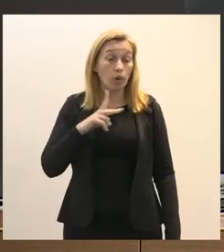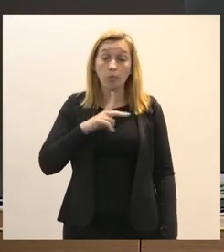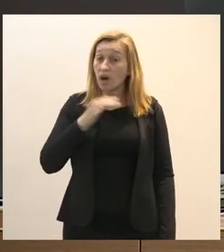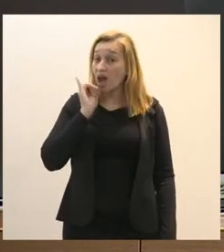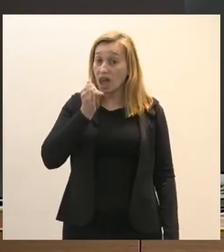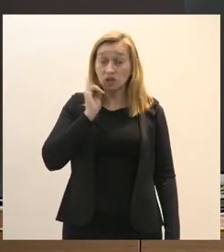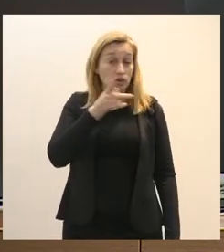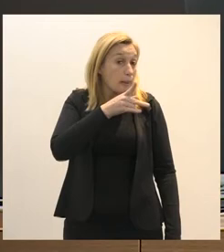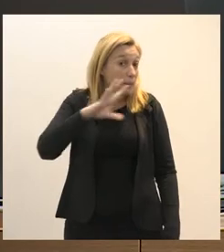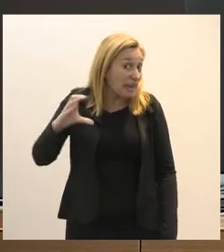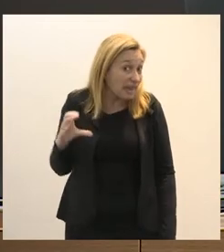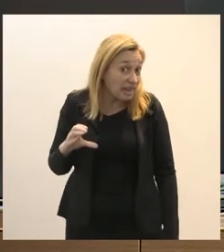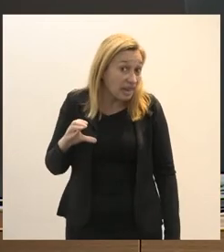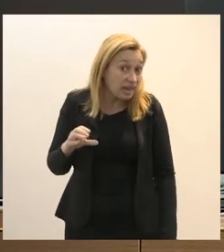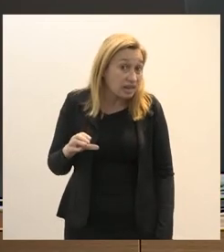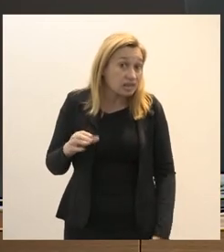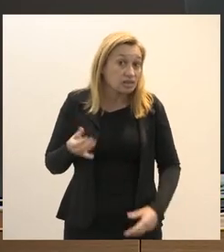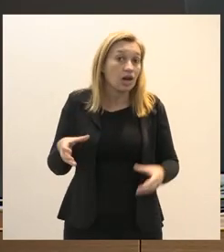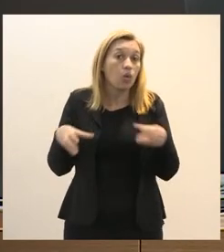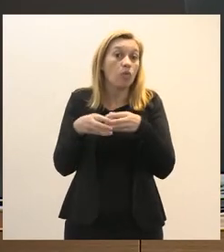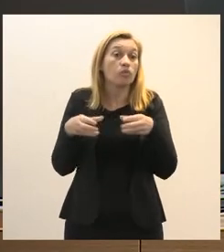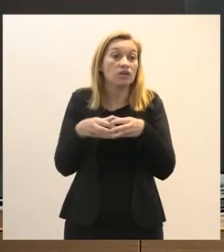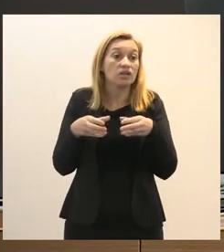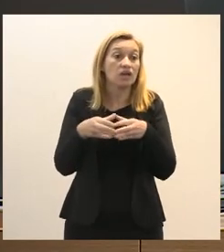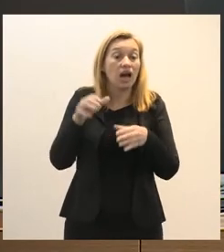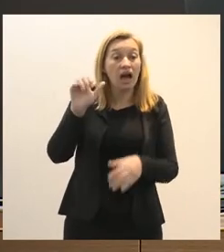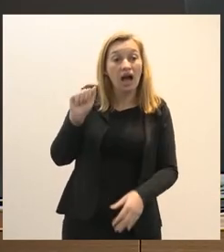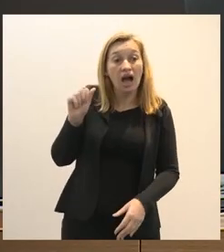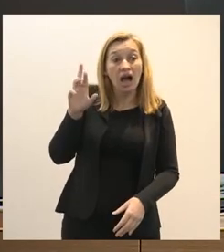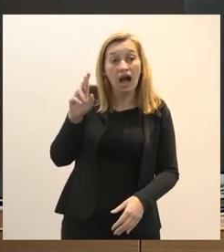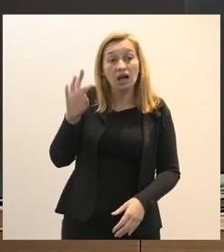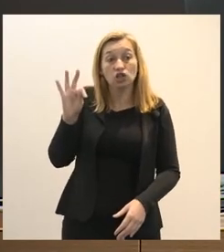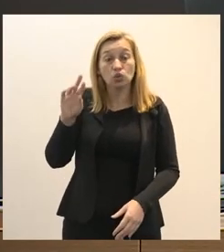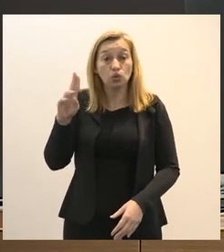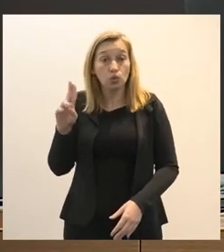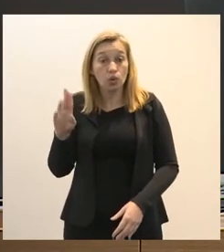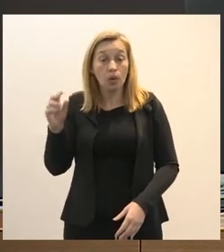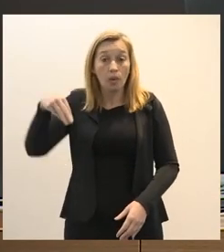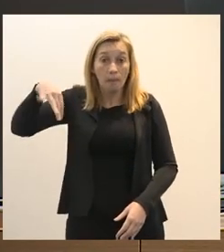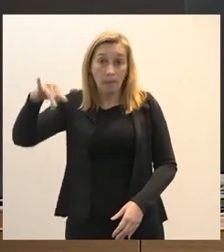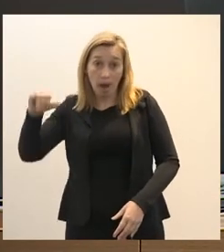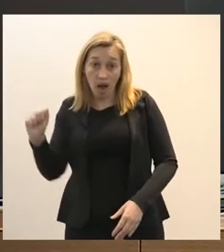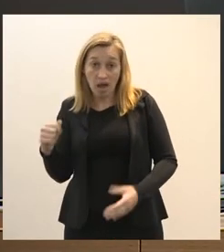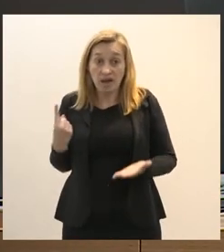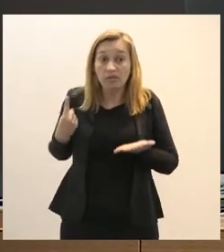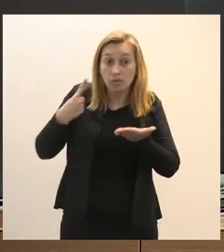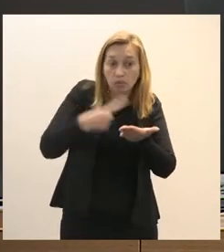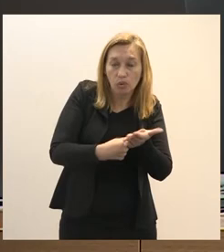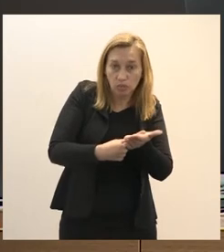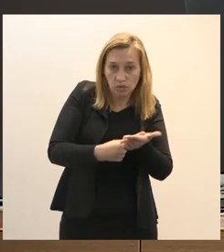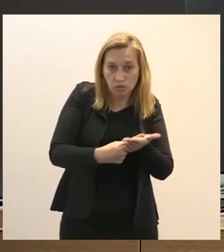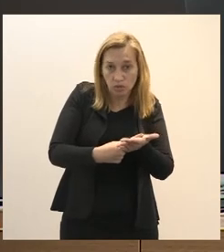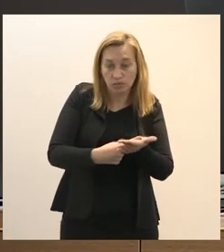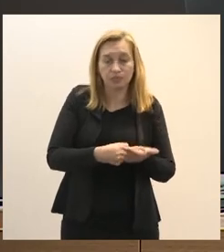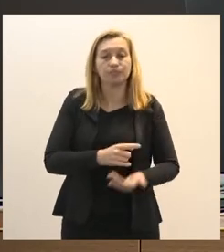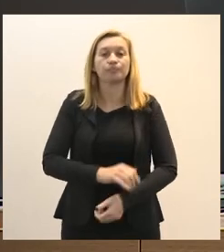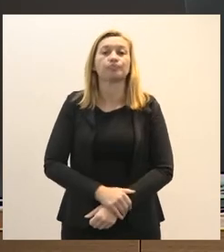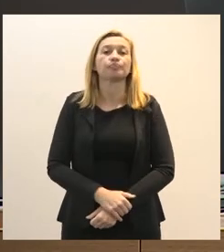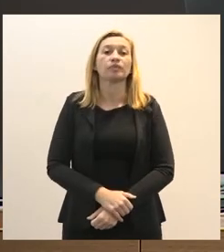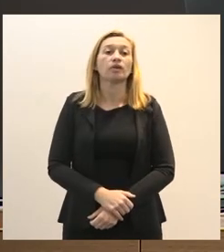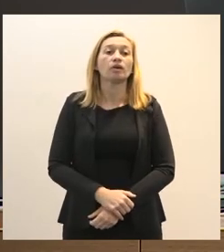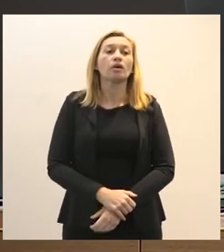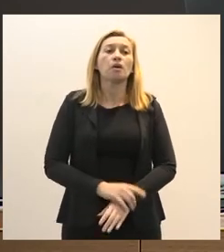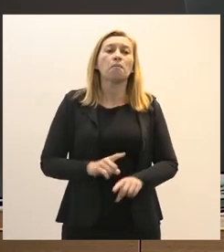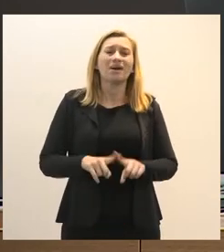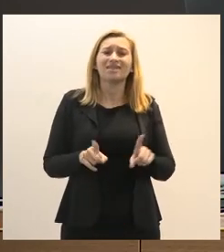da PEC na comissão Arthur Maia tem afirmado esse compromisso mas